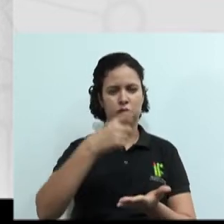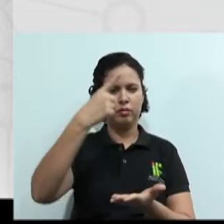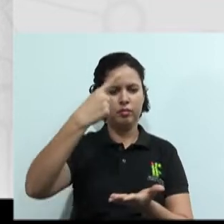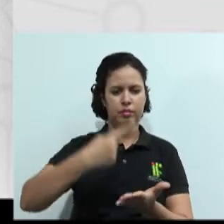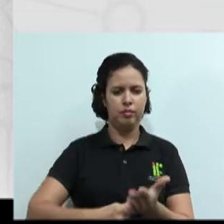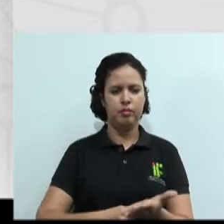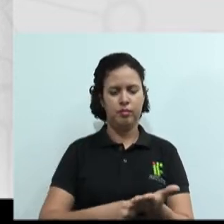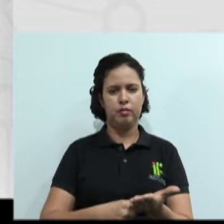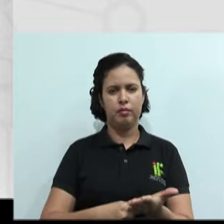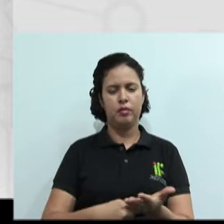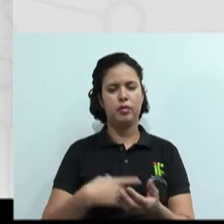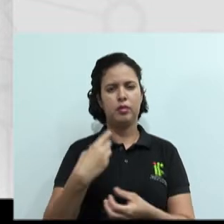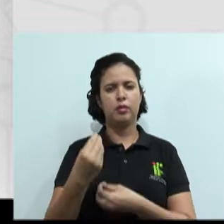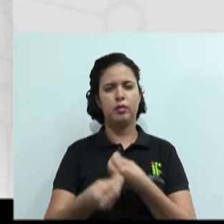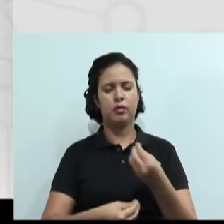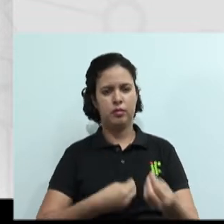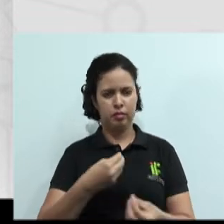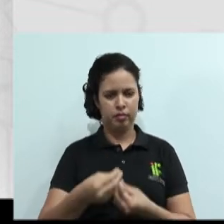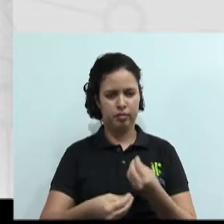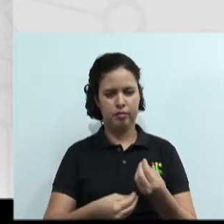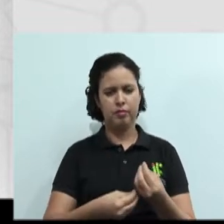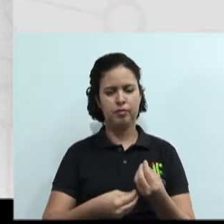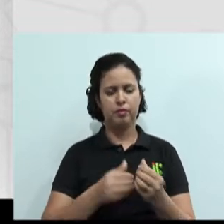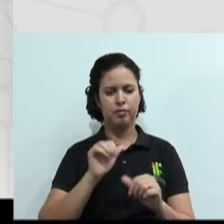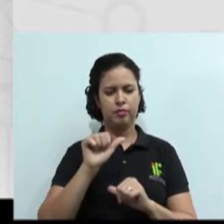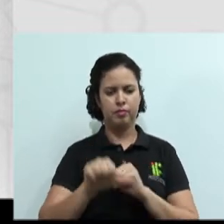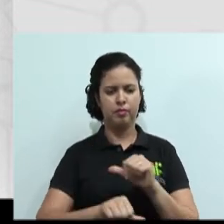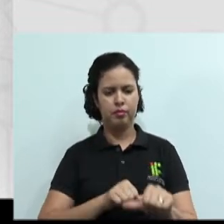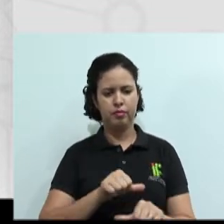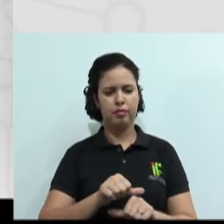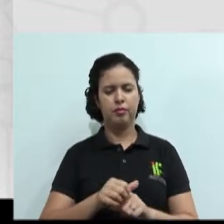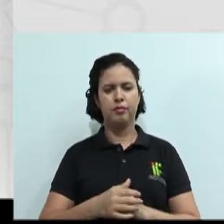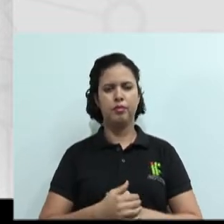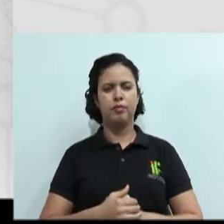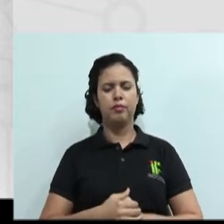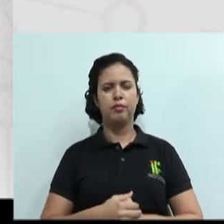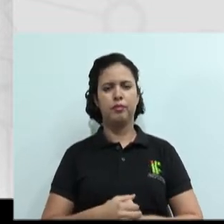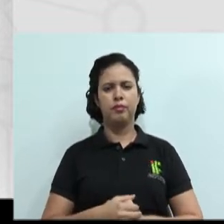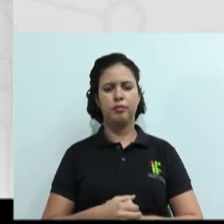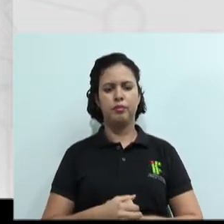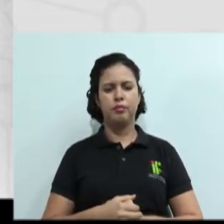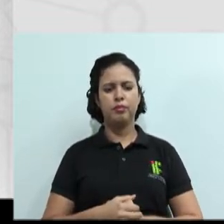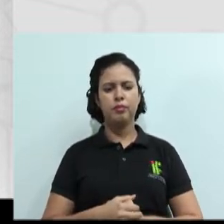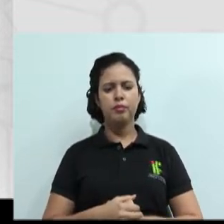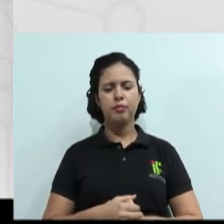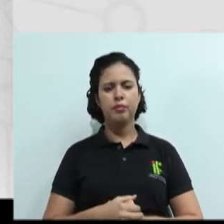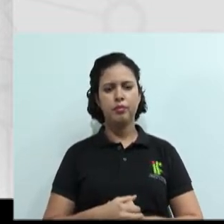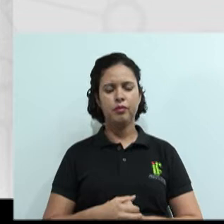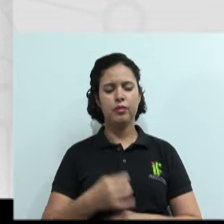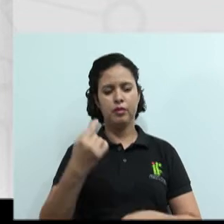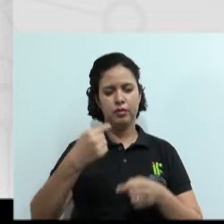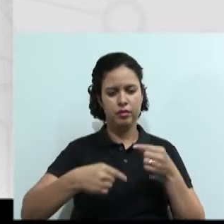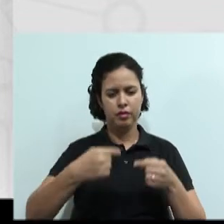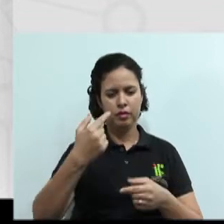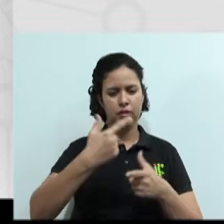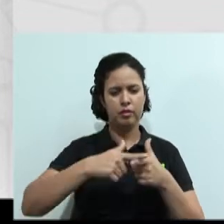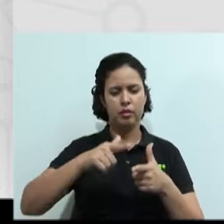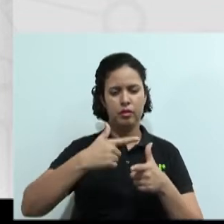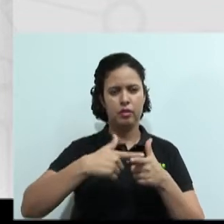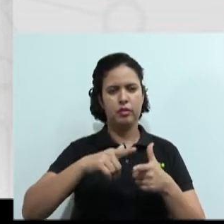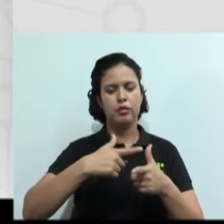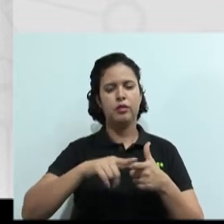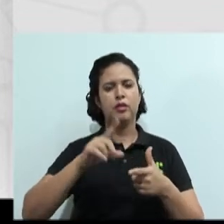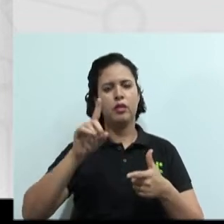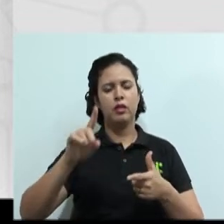transformamos um conflito em uma cooperação. e observem aí comigo que os conflitos, eles são situações